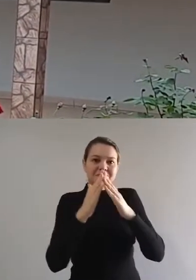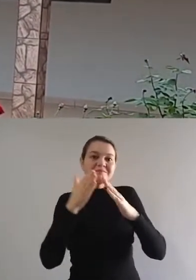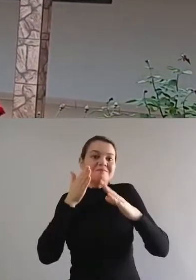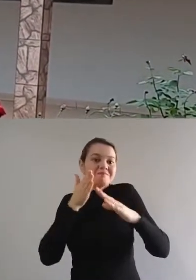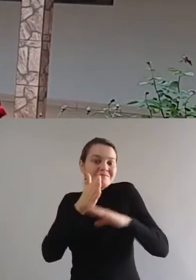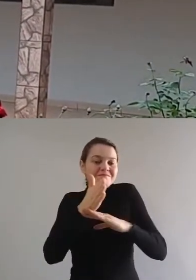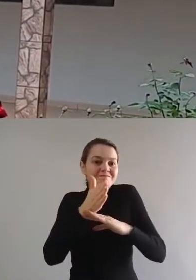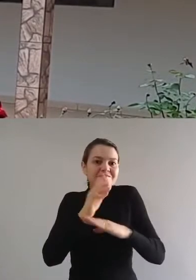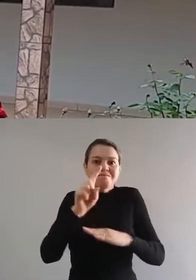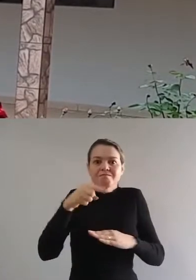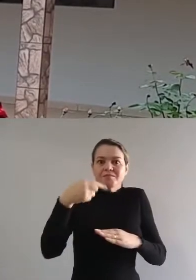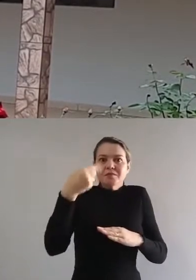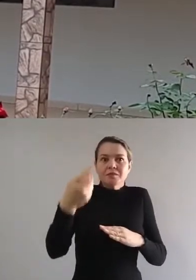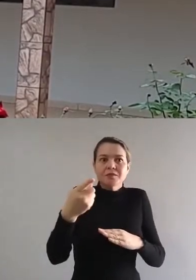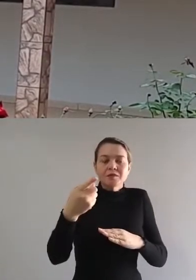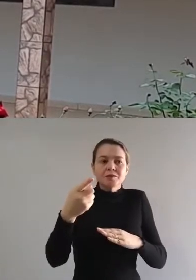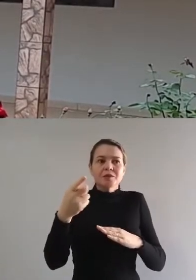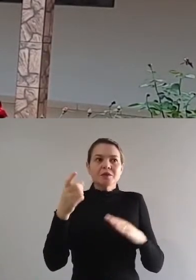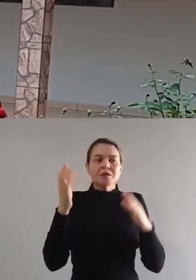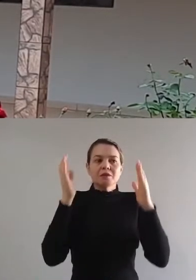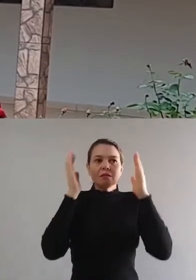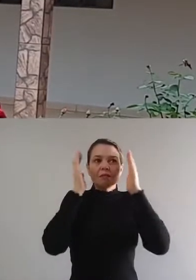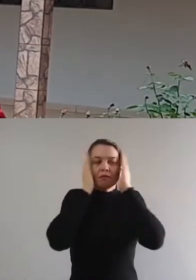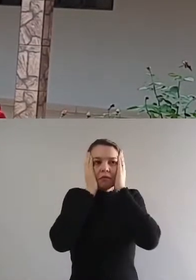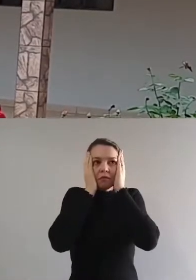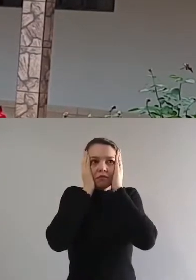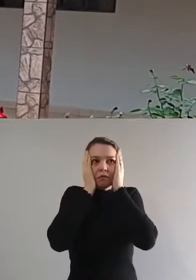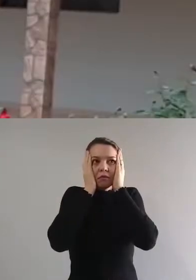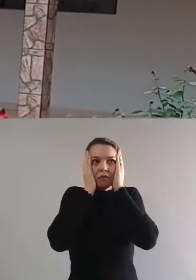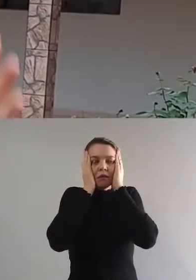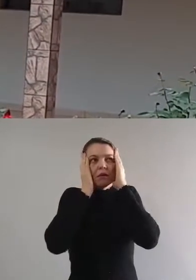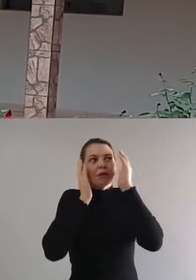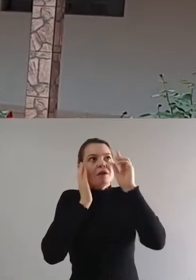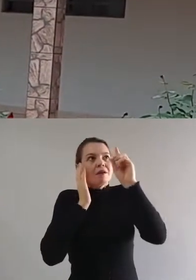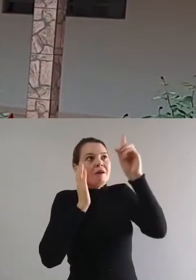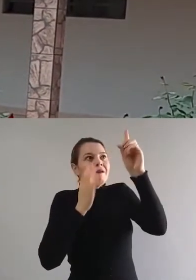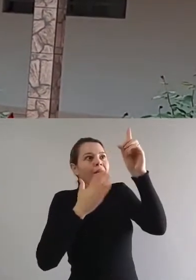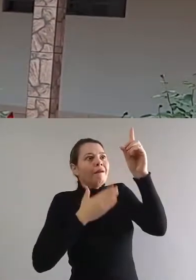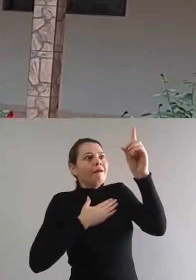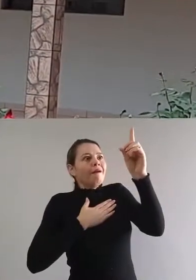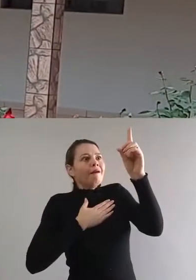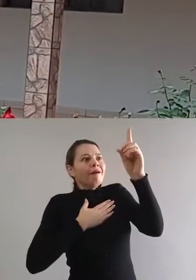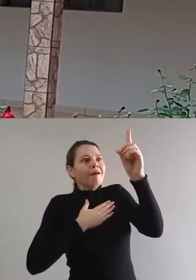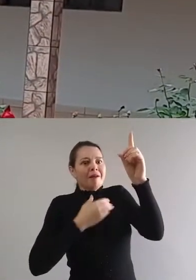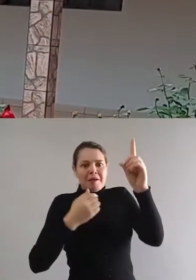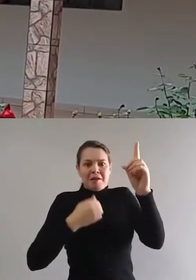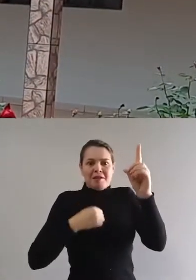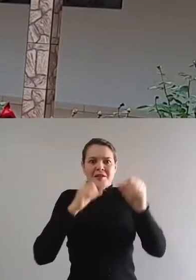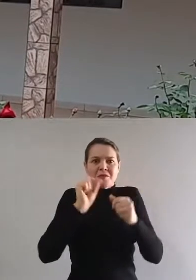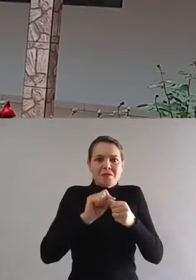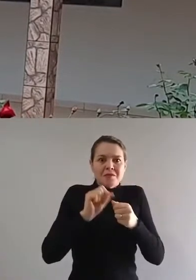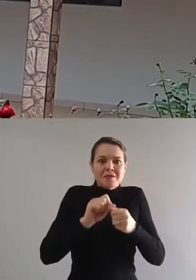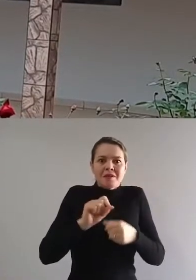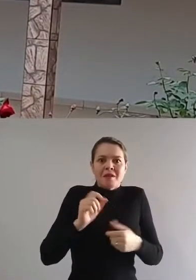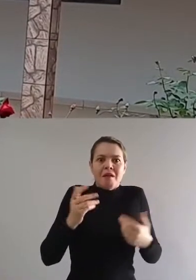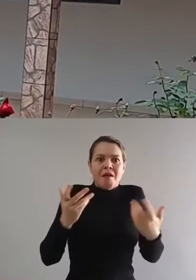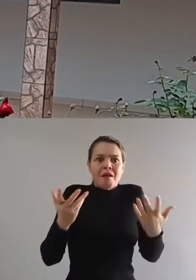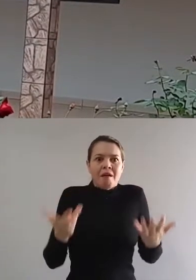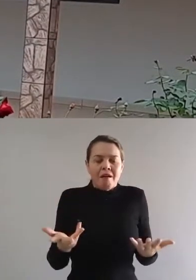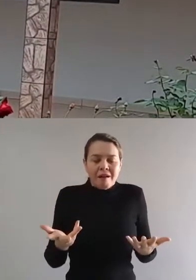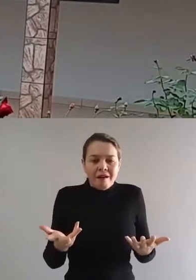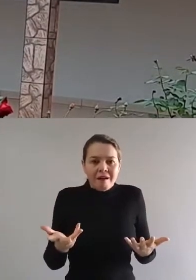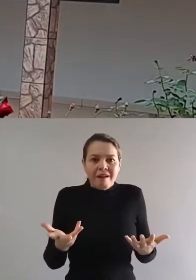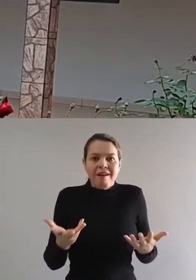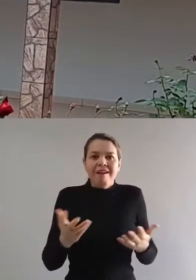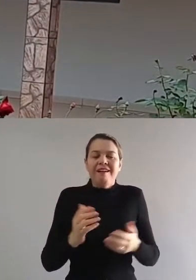e falei, meu Deus, o que foi que eu fiz? Aí eu parei e pensei,